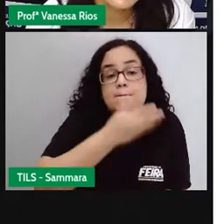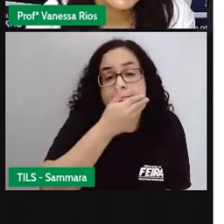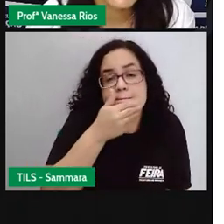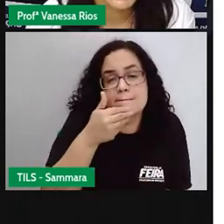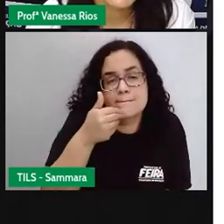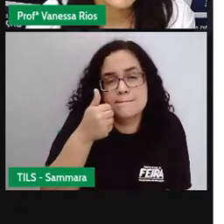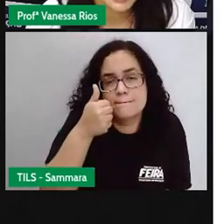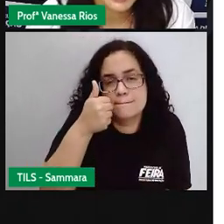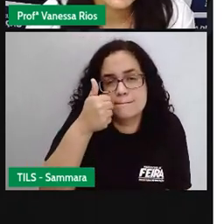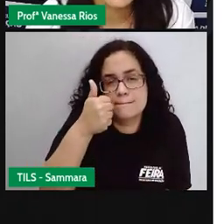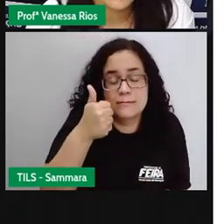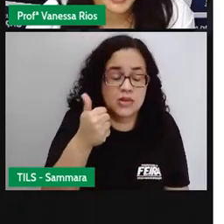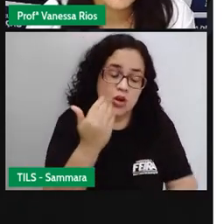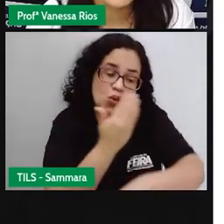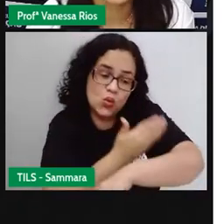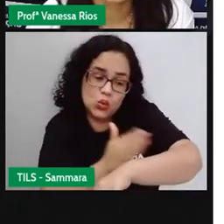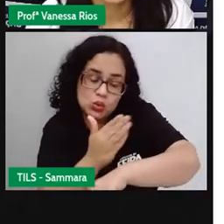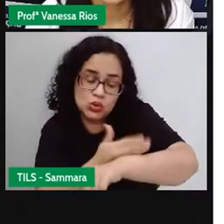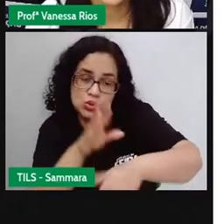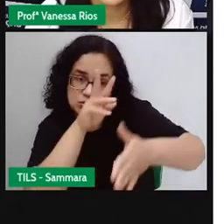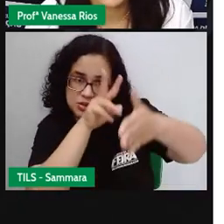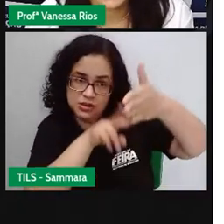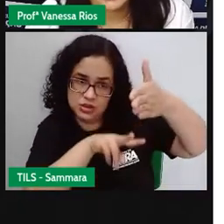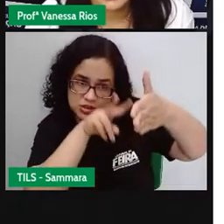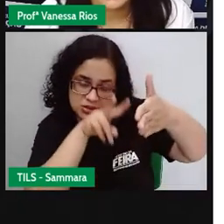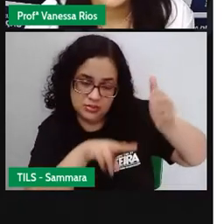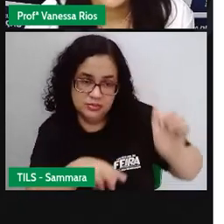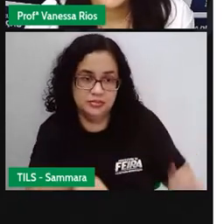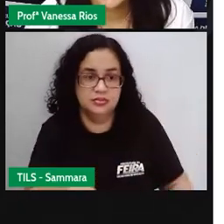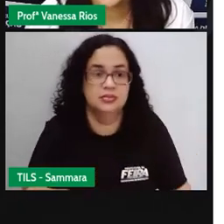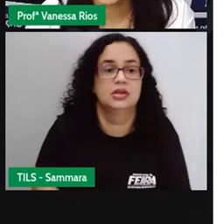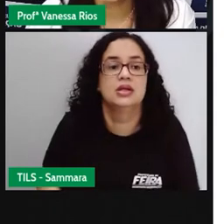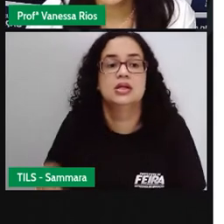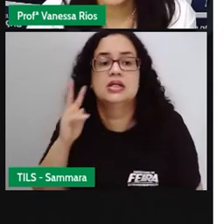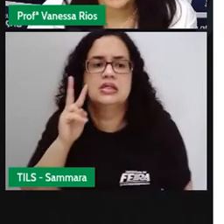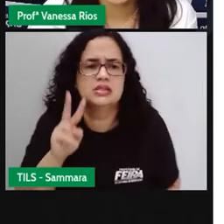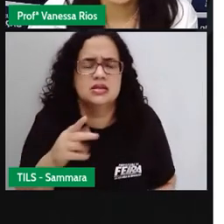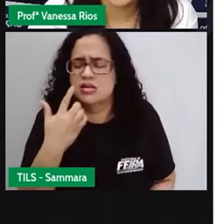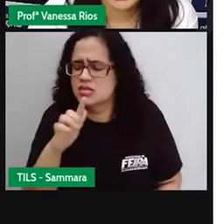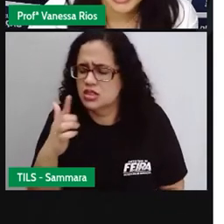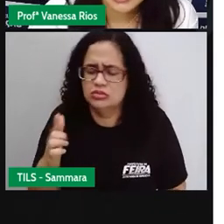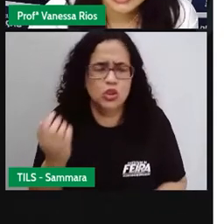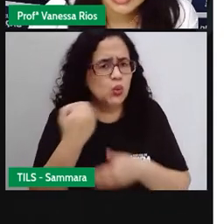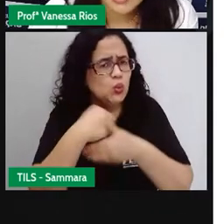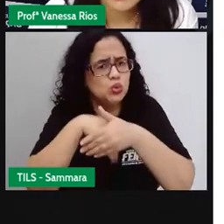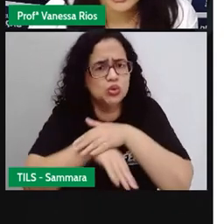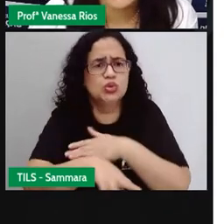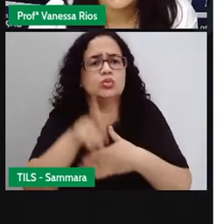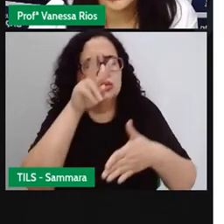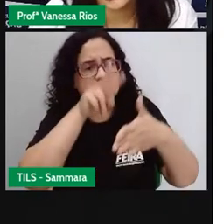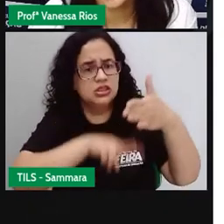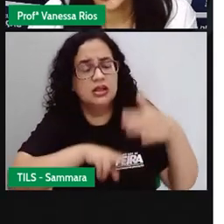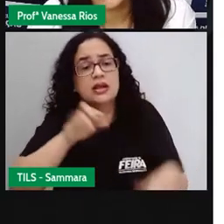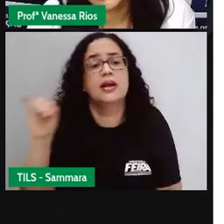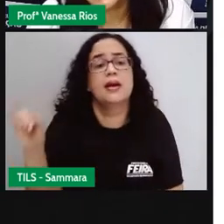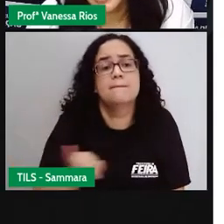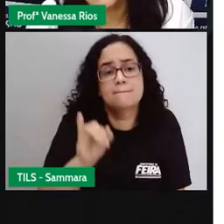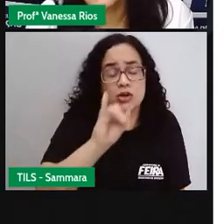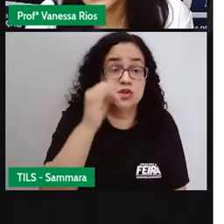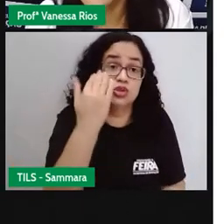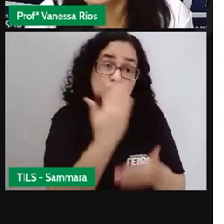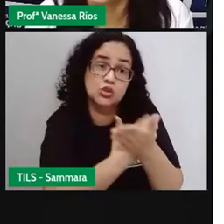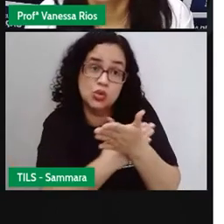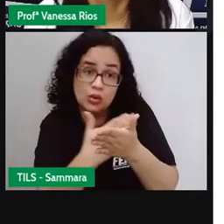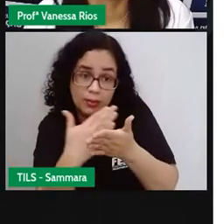maneiras para criar o hábito de ler. Então, se a gente não tem o hábito de ler ainda, é importante a gente começar